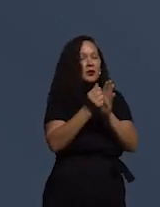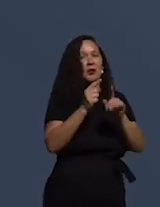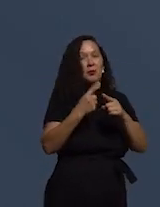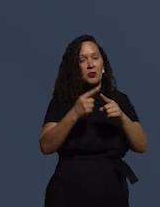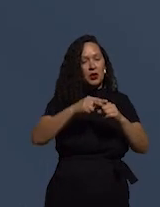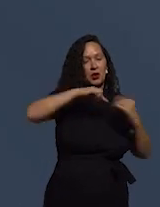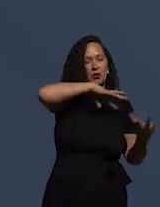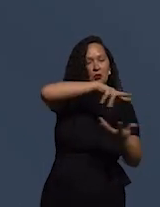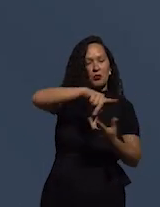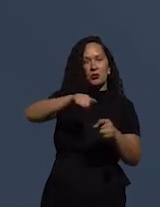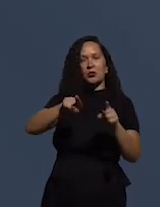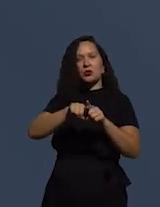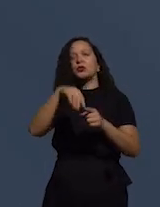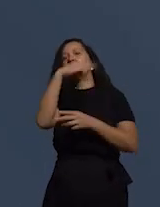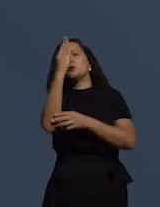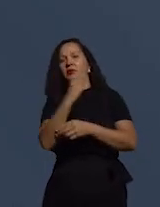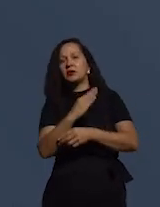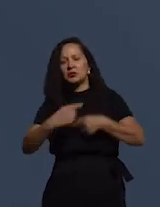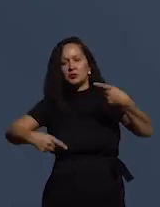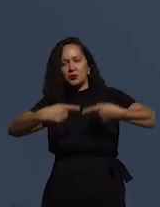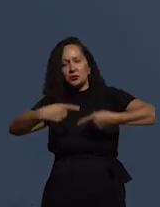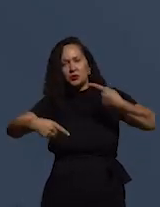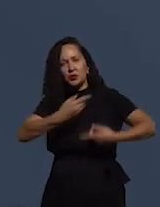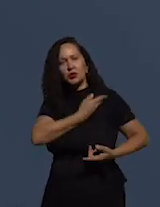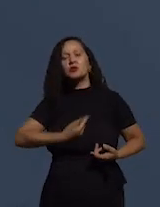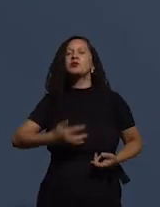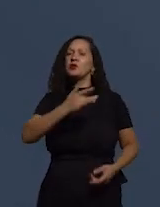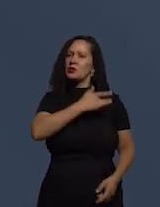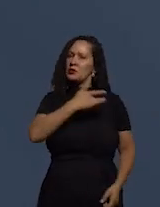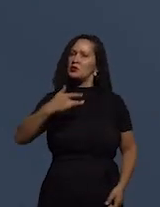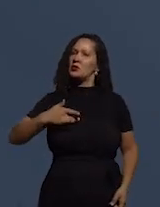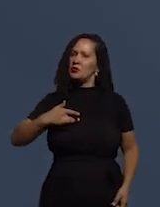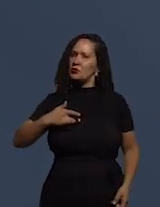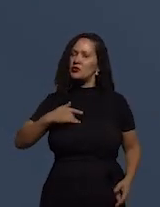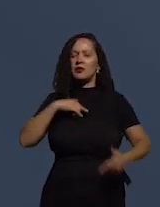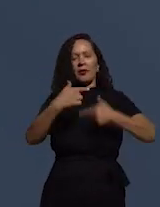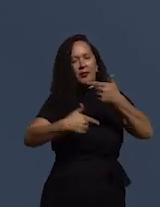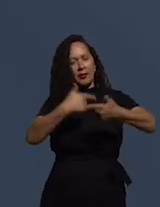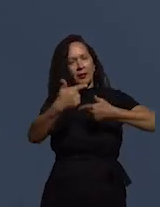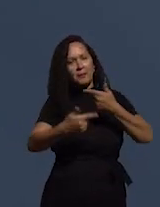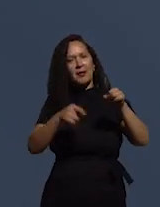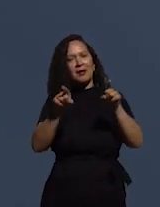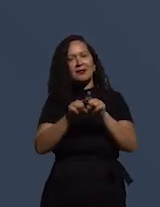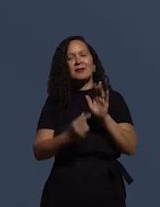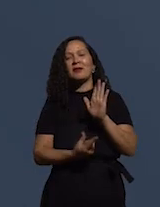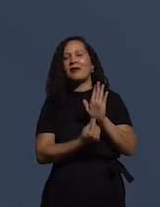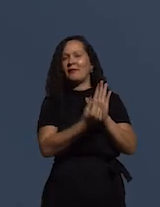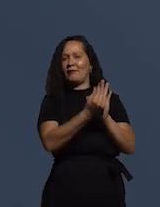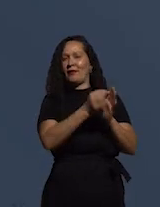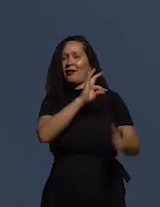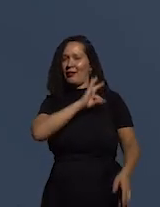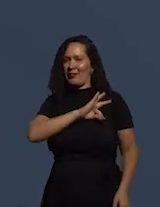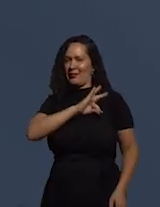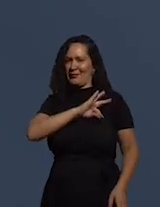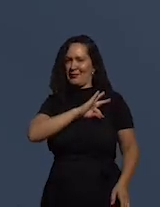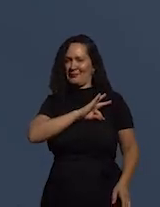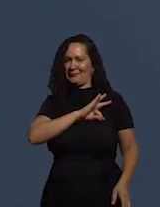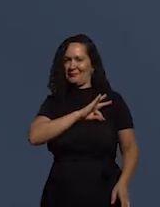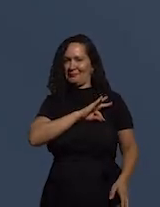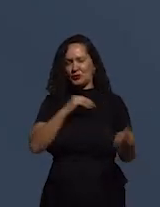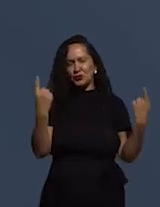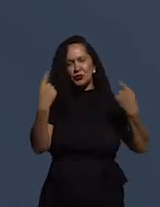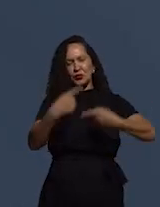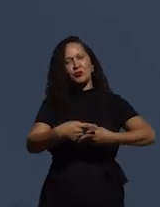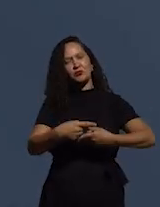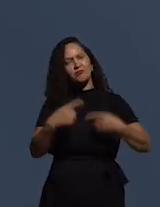reforçar políticas públicas de saúde, emprego e renda. o combate, o